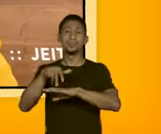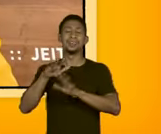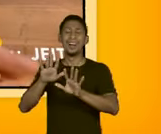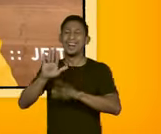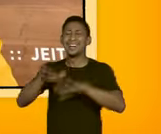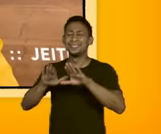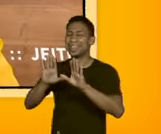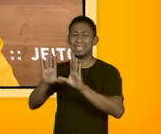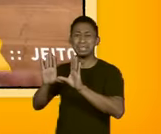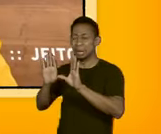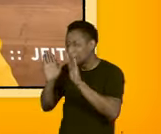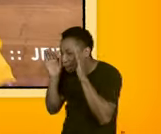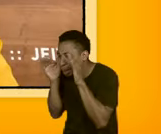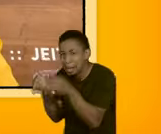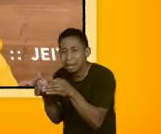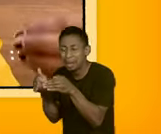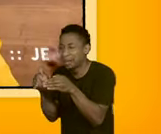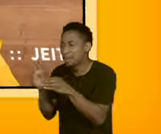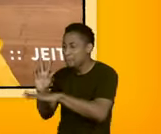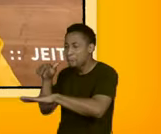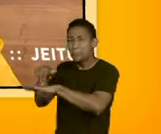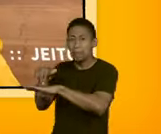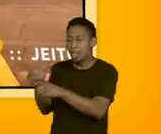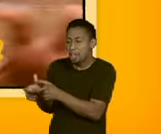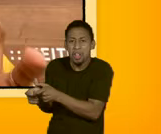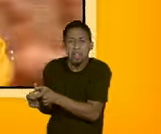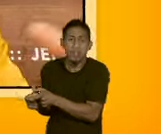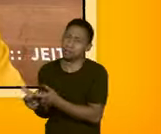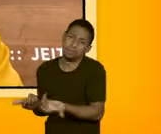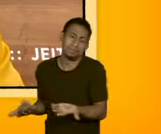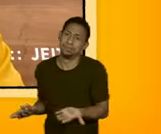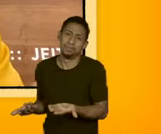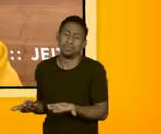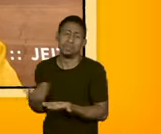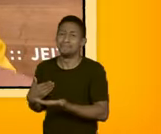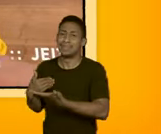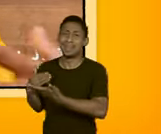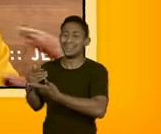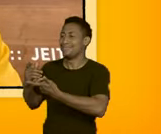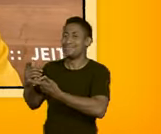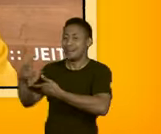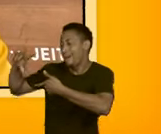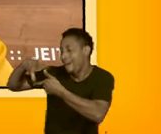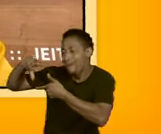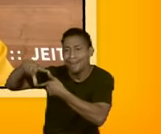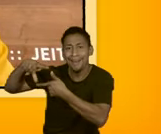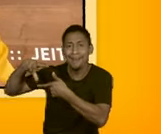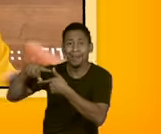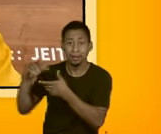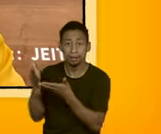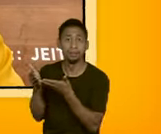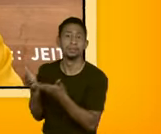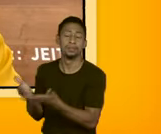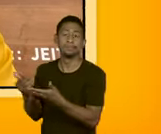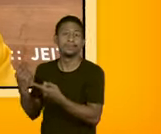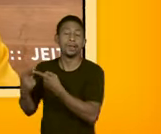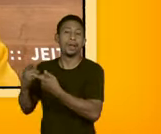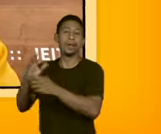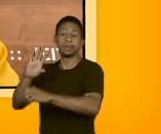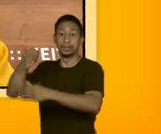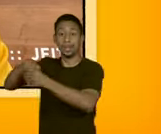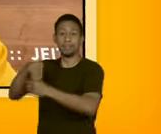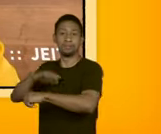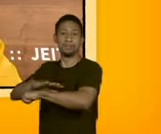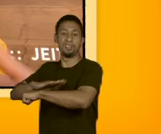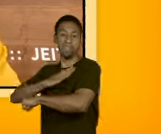espaços engessados pelas nossas mentalidades pré-moldadas por, justamente, concepções racistas,